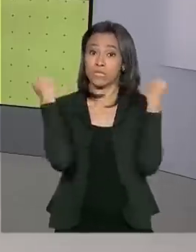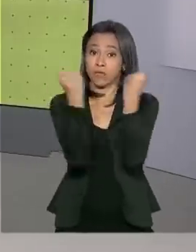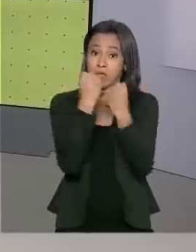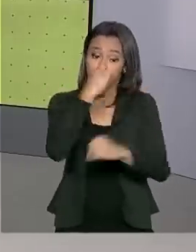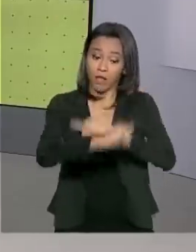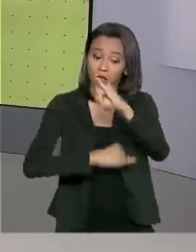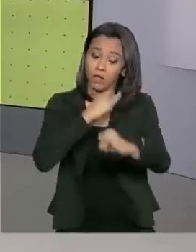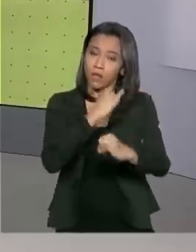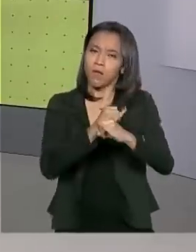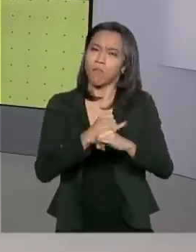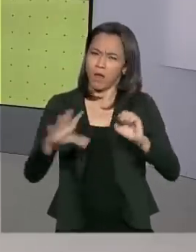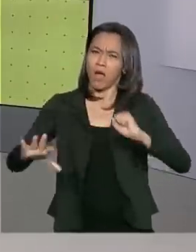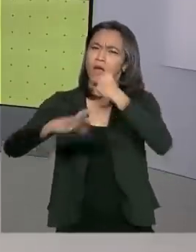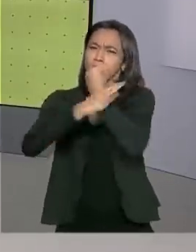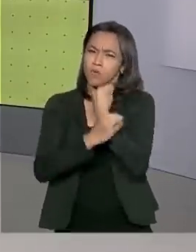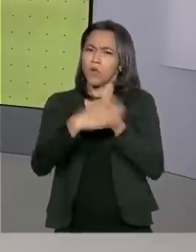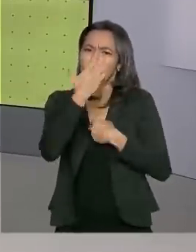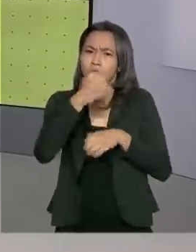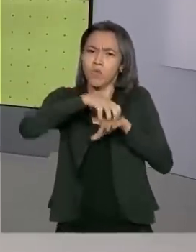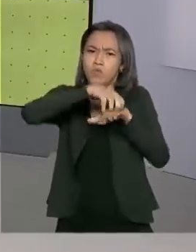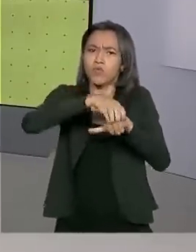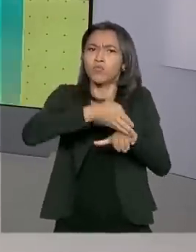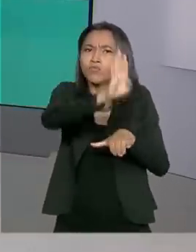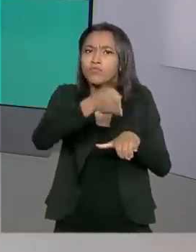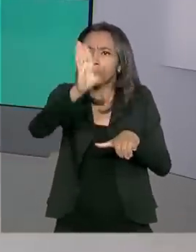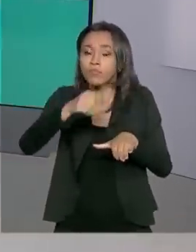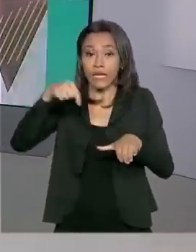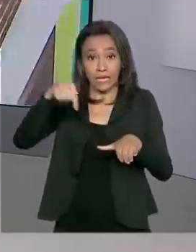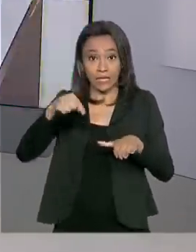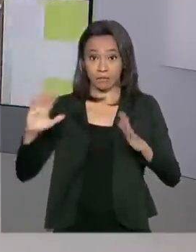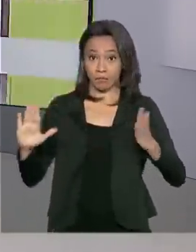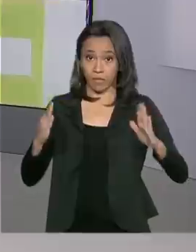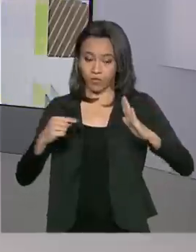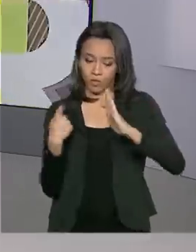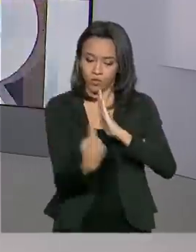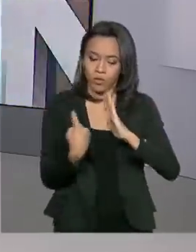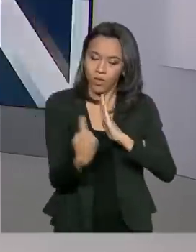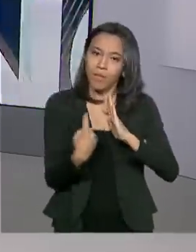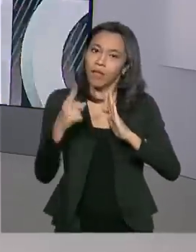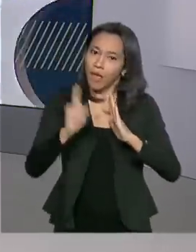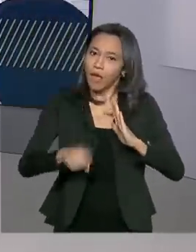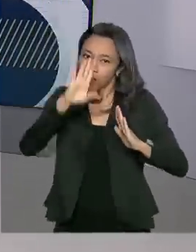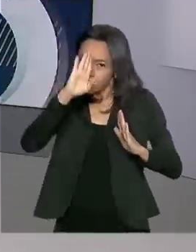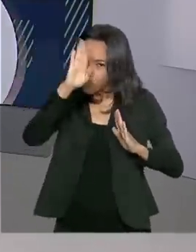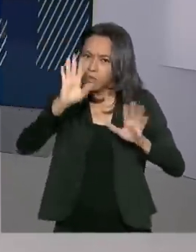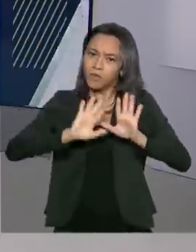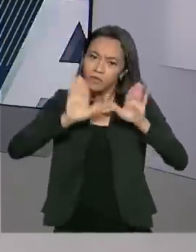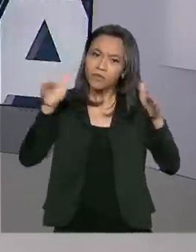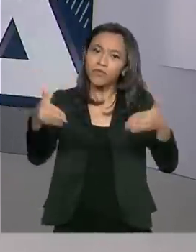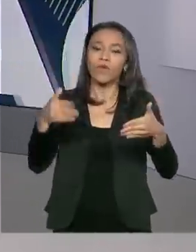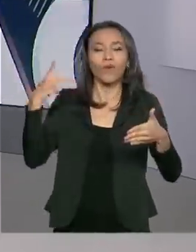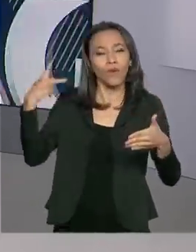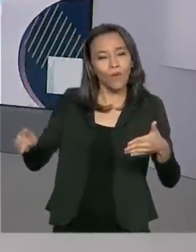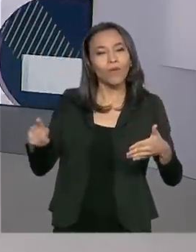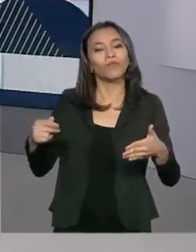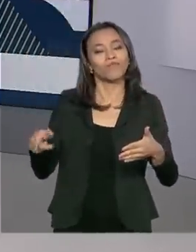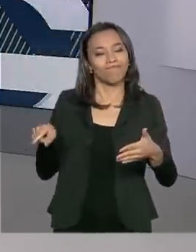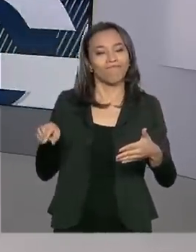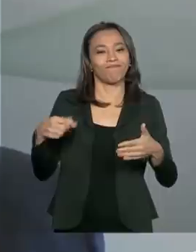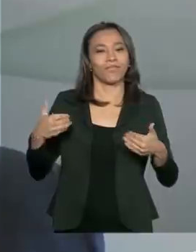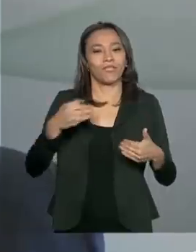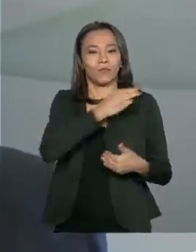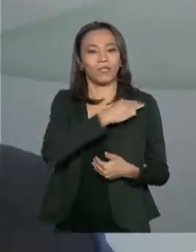logística de abastecimento da população durante o isolamento social estão entre as prioridades, segundo o Tarsísio de Freitas.